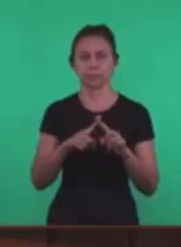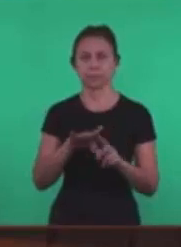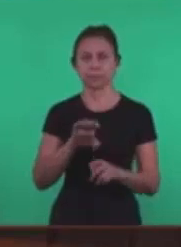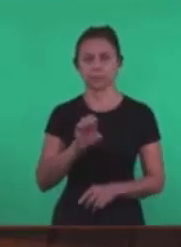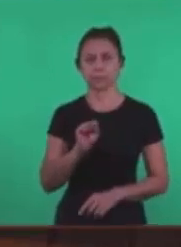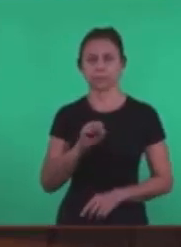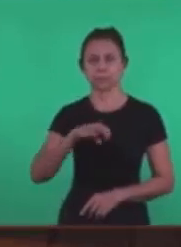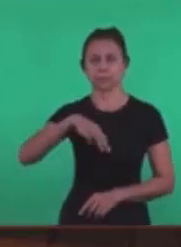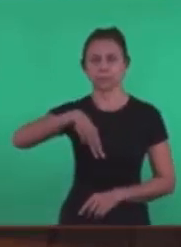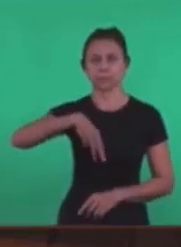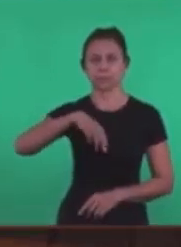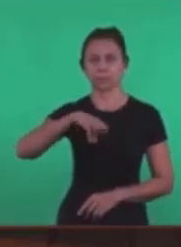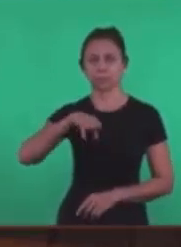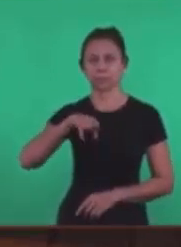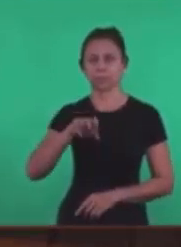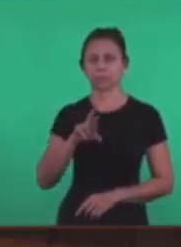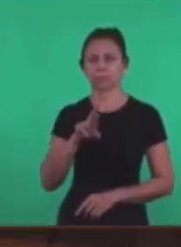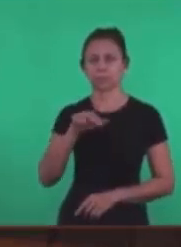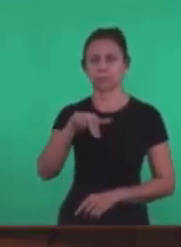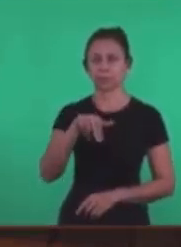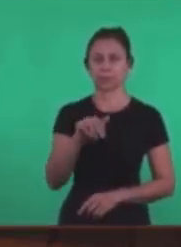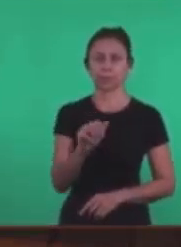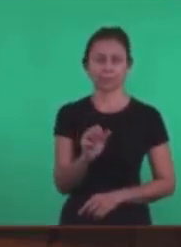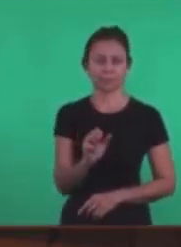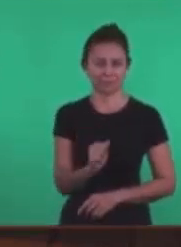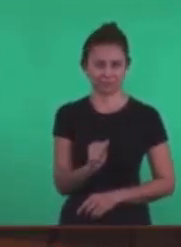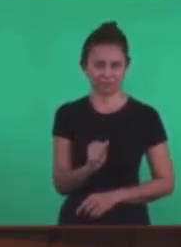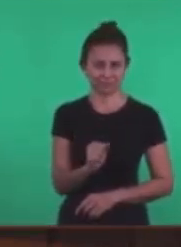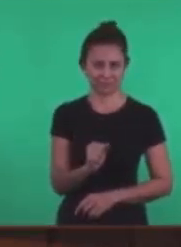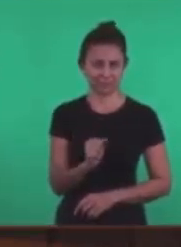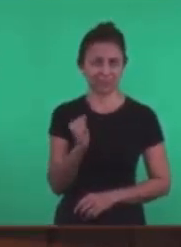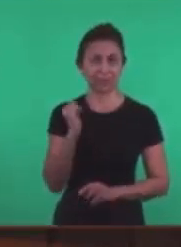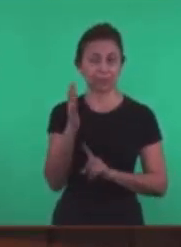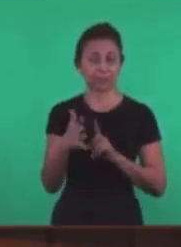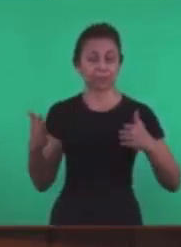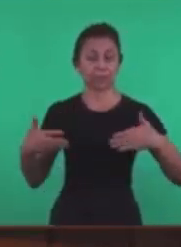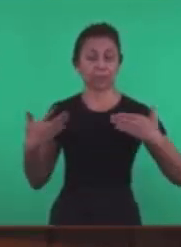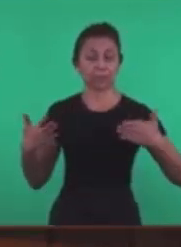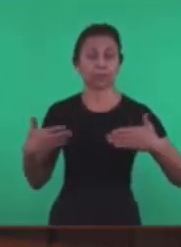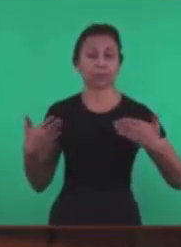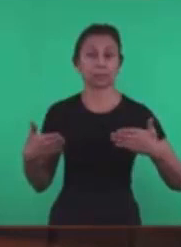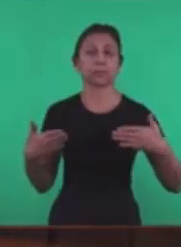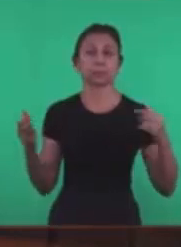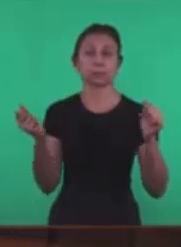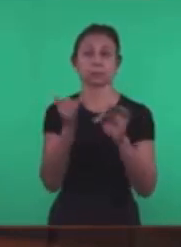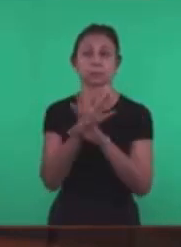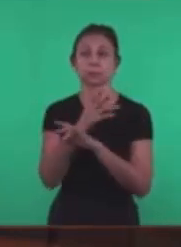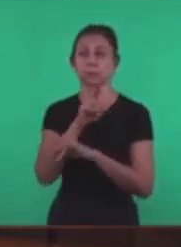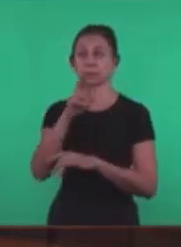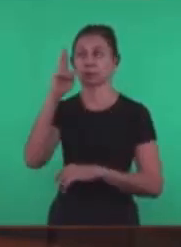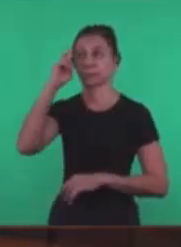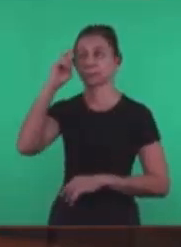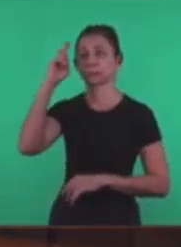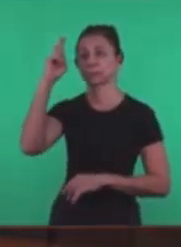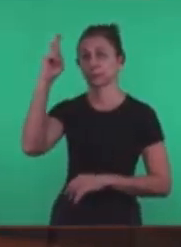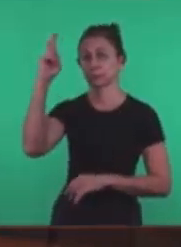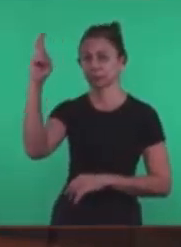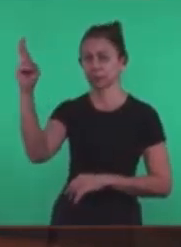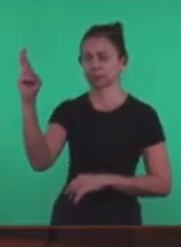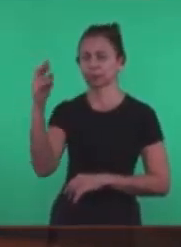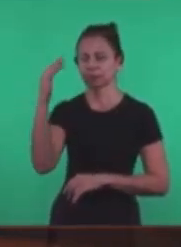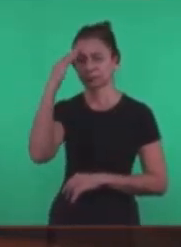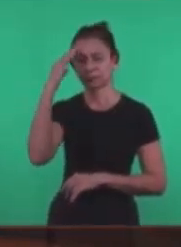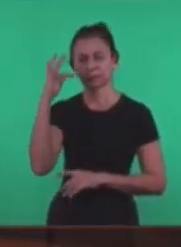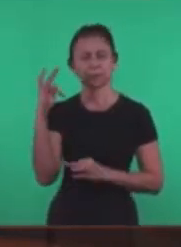Deixamos a nossa palavra De ânimo E de glorificação Ao nome do Senhor Por tudo